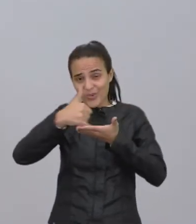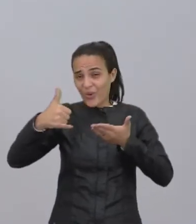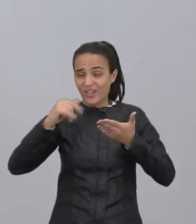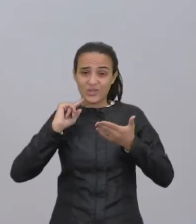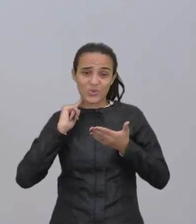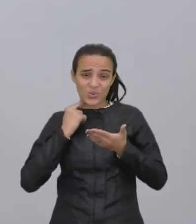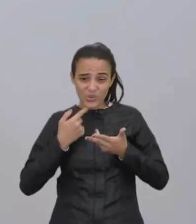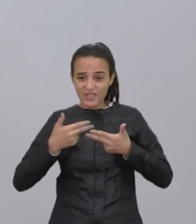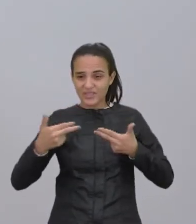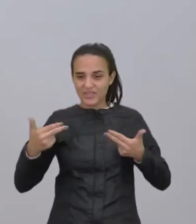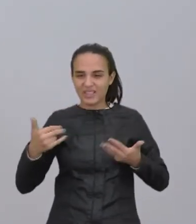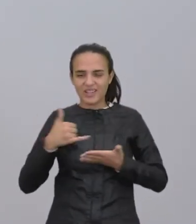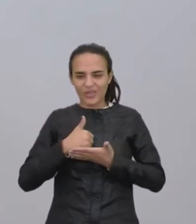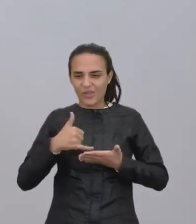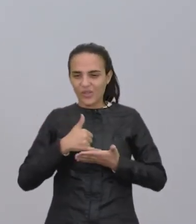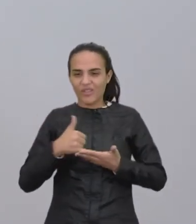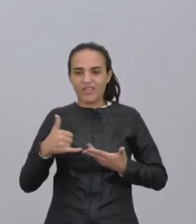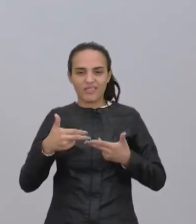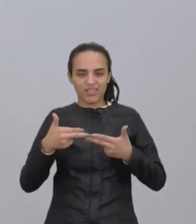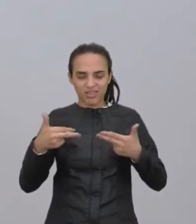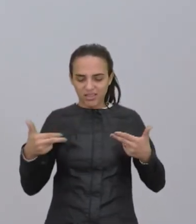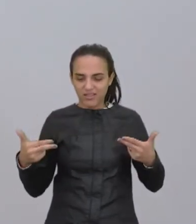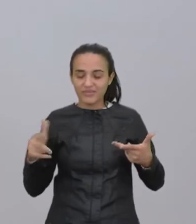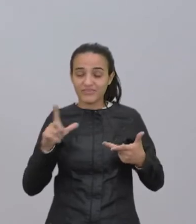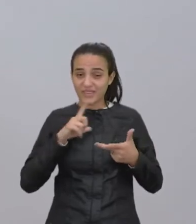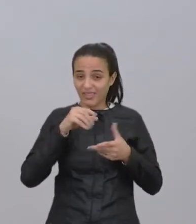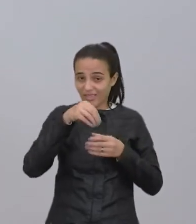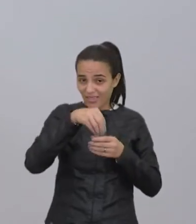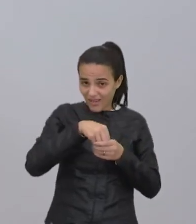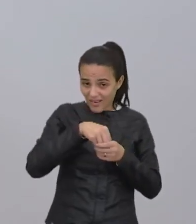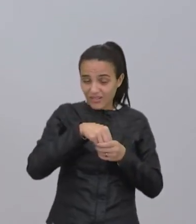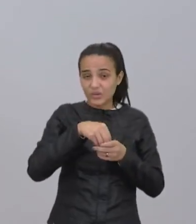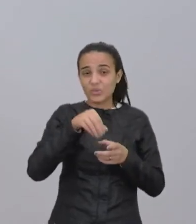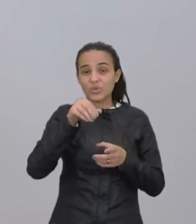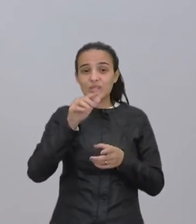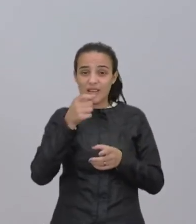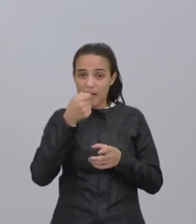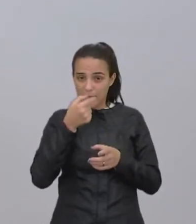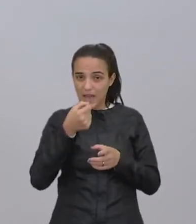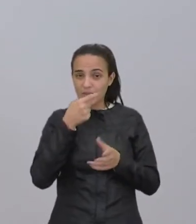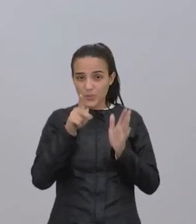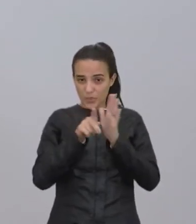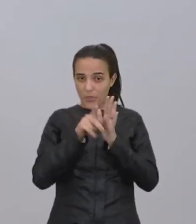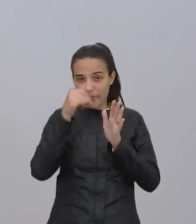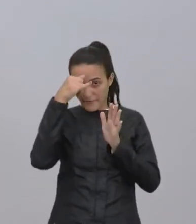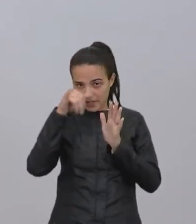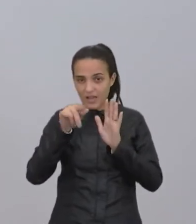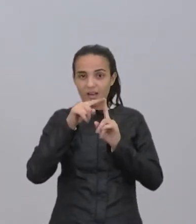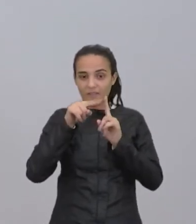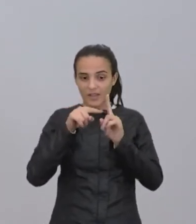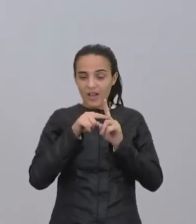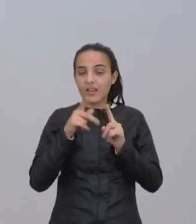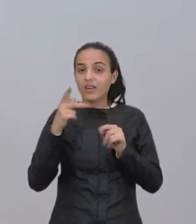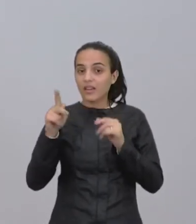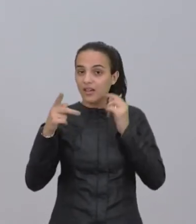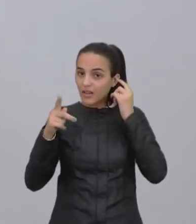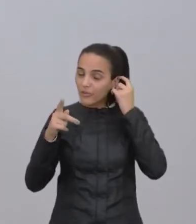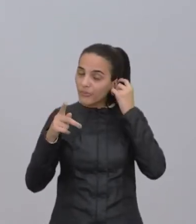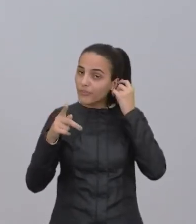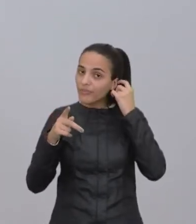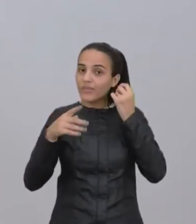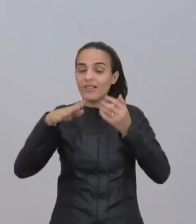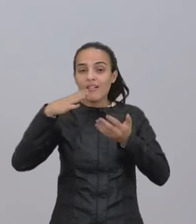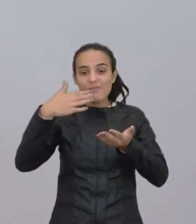presença aí de drogas também, né, presentes nos anticoncepcionais que determinaram justamente essa